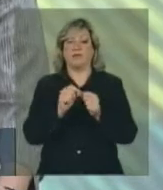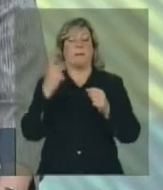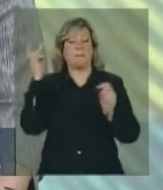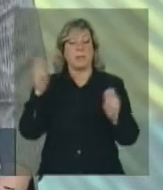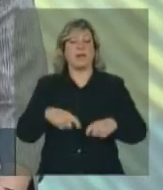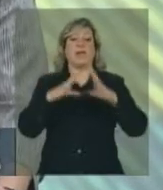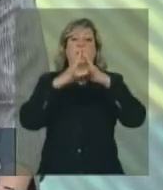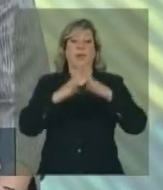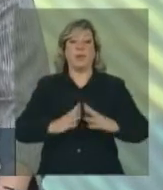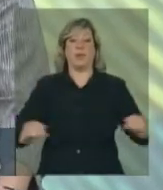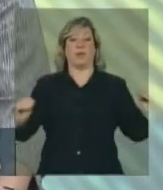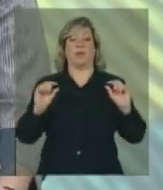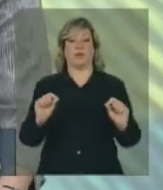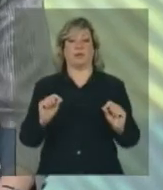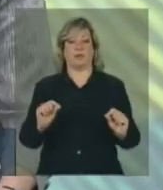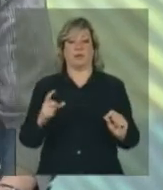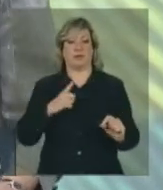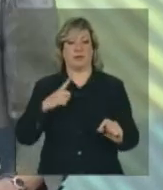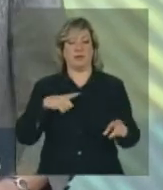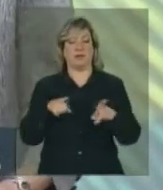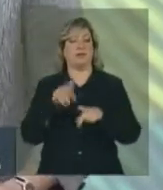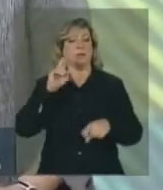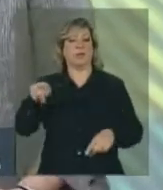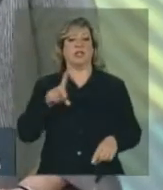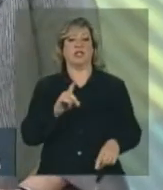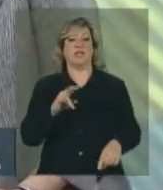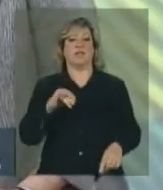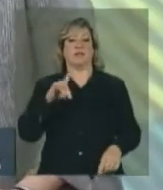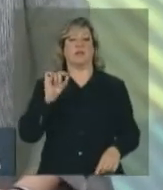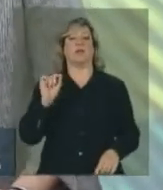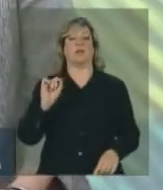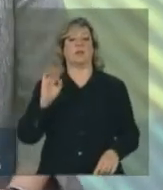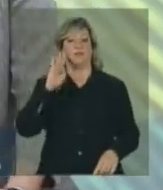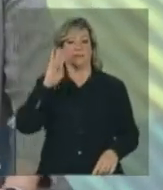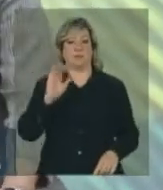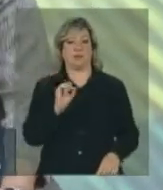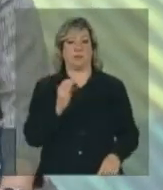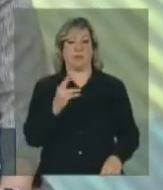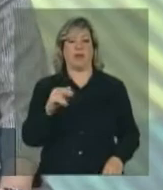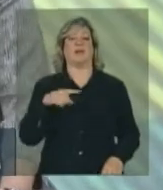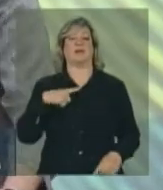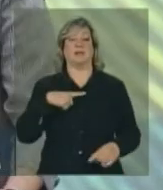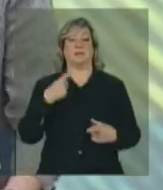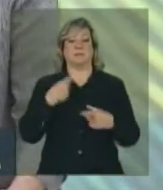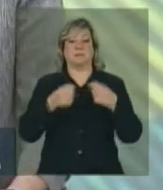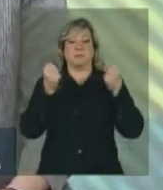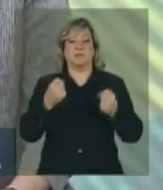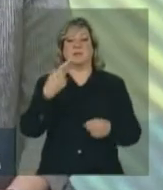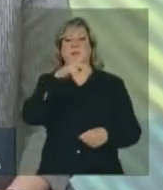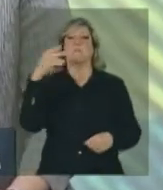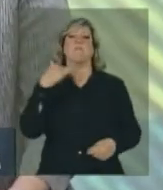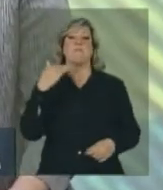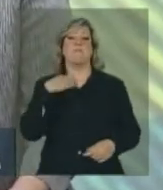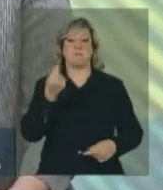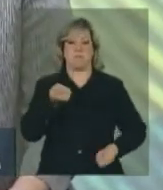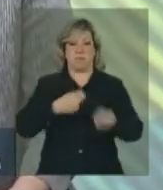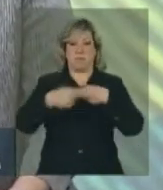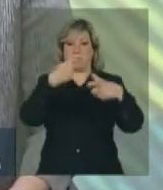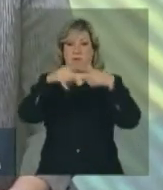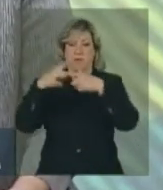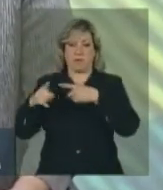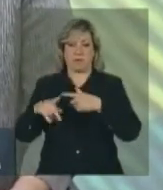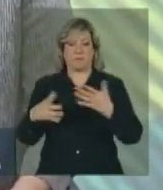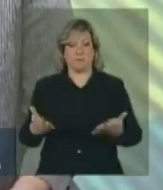a pesada dívida soberana que pesa sobre seus próprios bancos. A Turquia e o